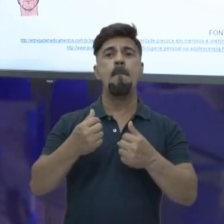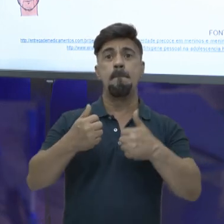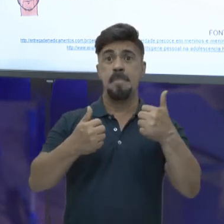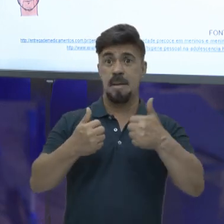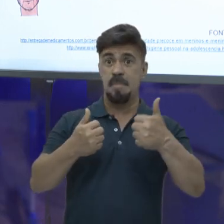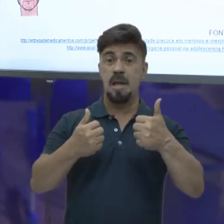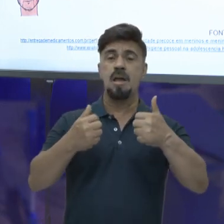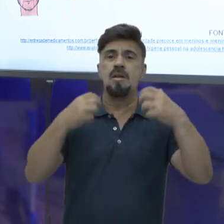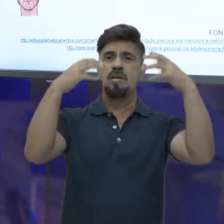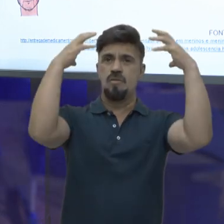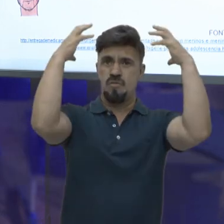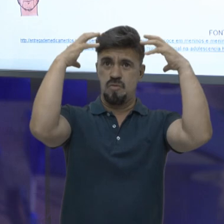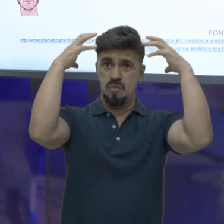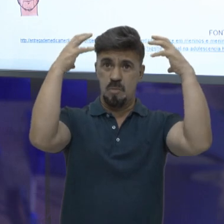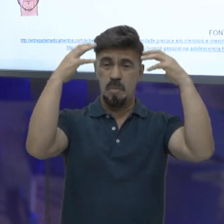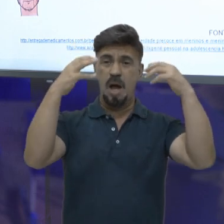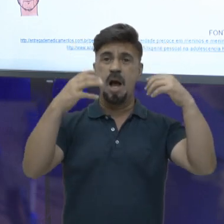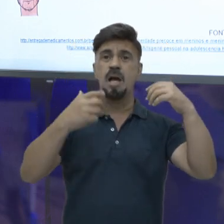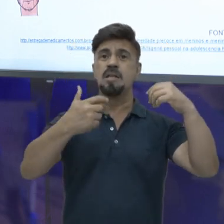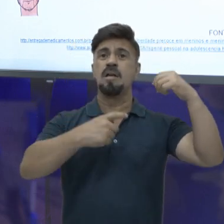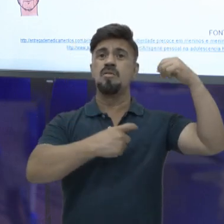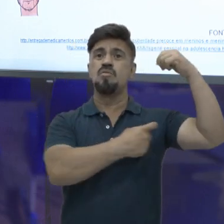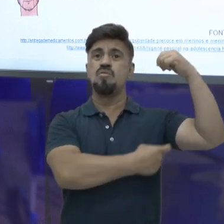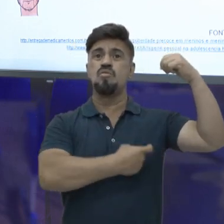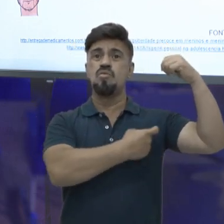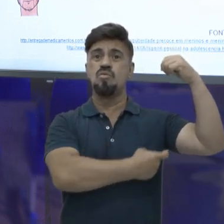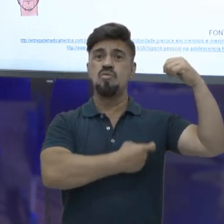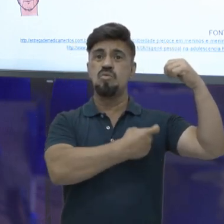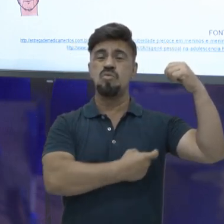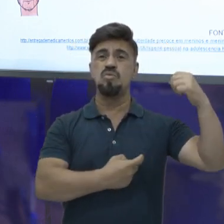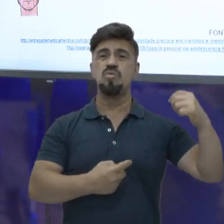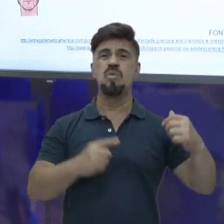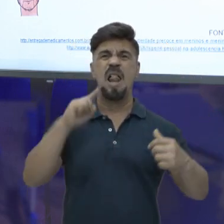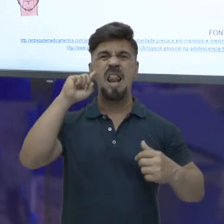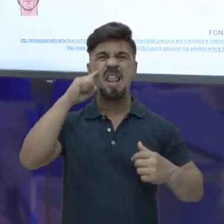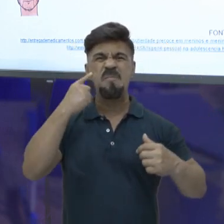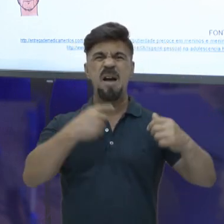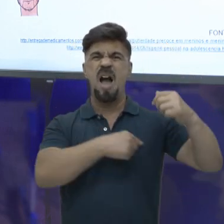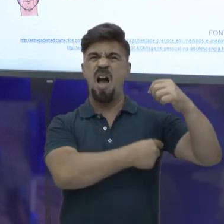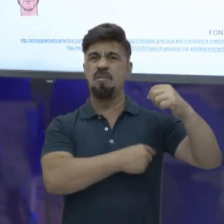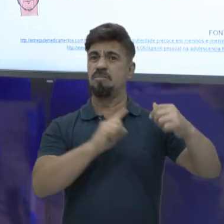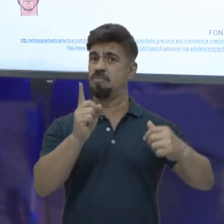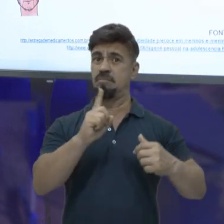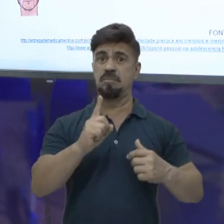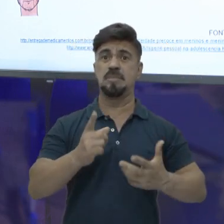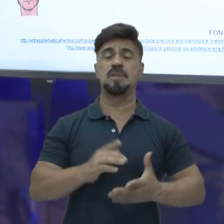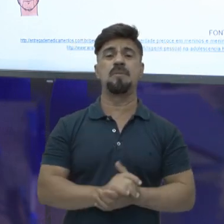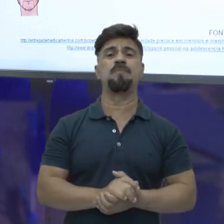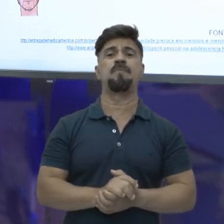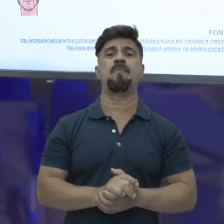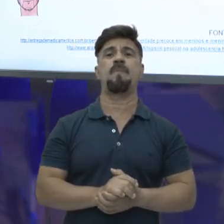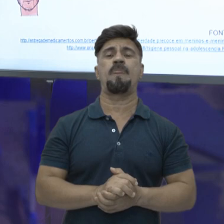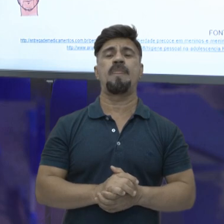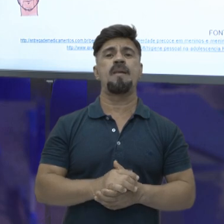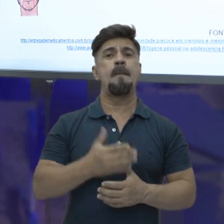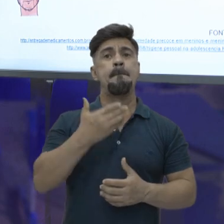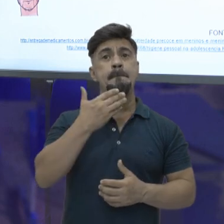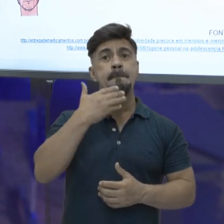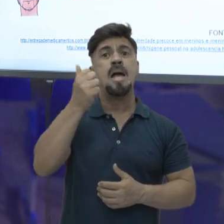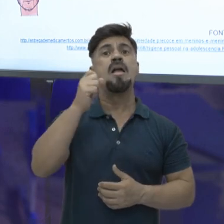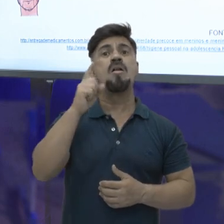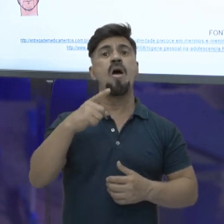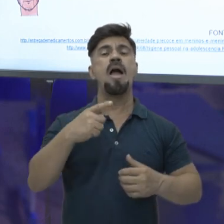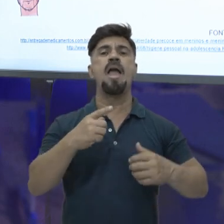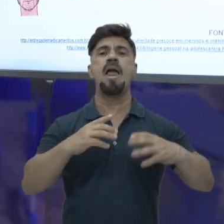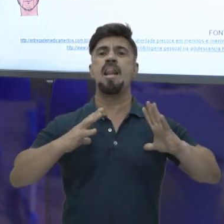banho. Segundo, usando desodorante. Não passem limão e aquelas coisas que o pessoal fala, não, porque isso daí é crendice popular. O melhor mesmo é